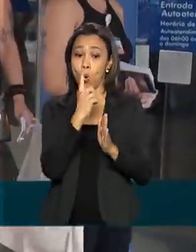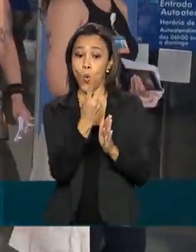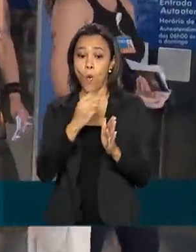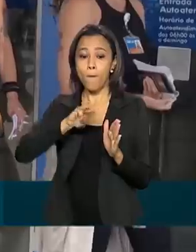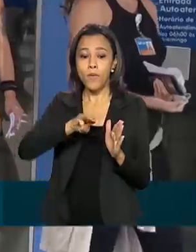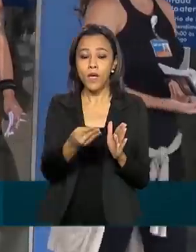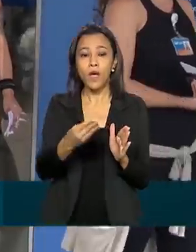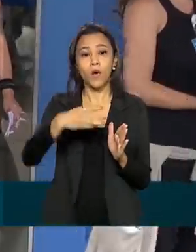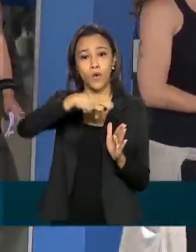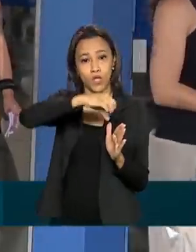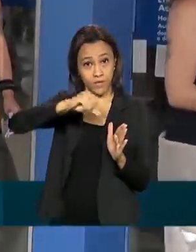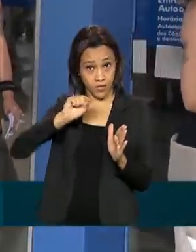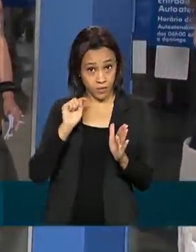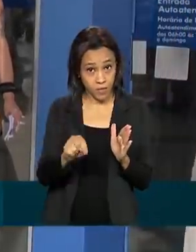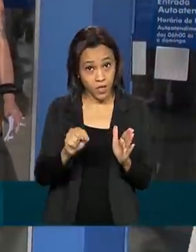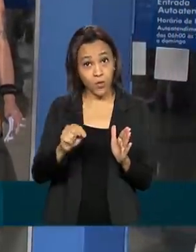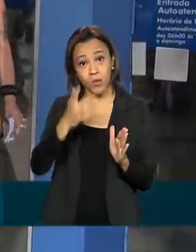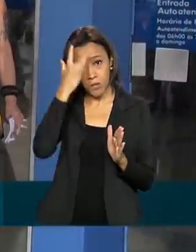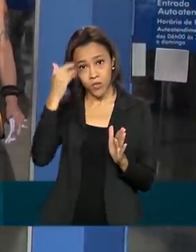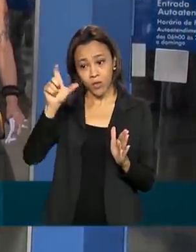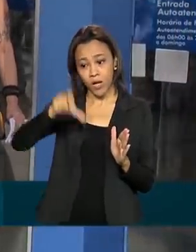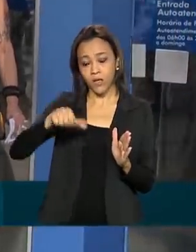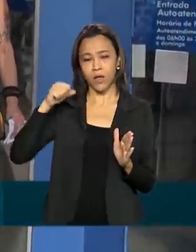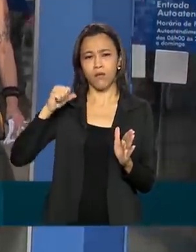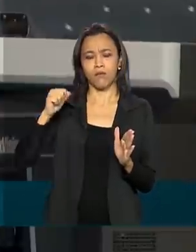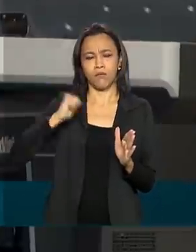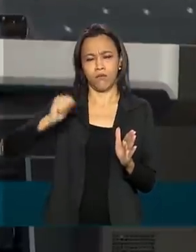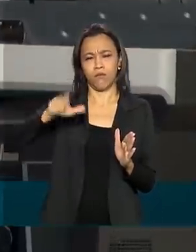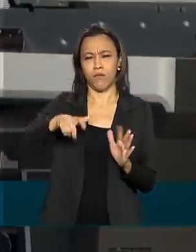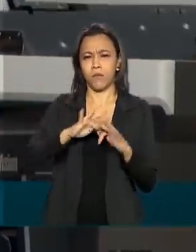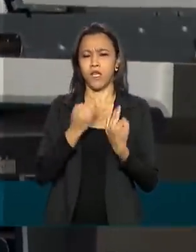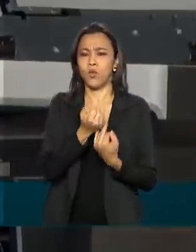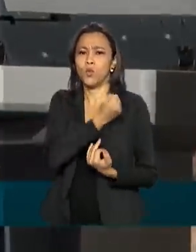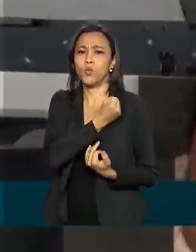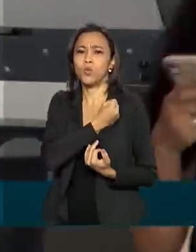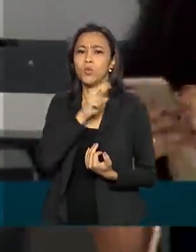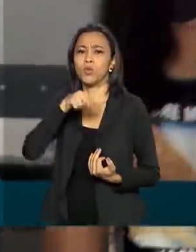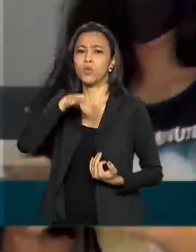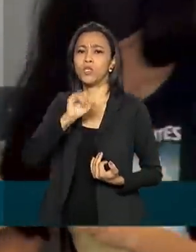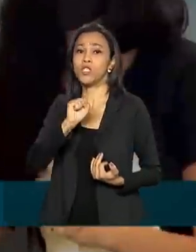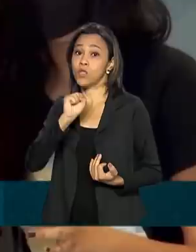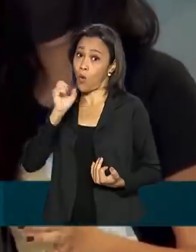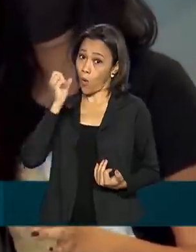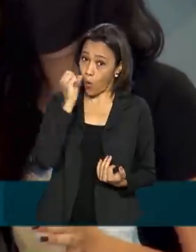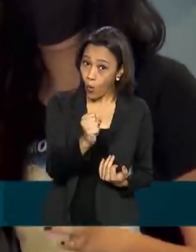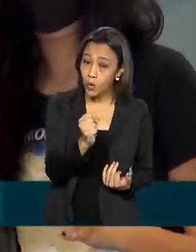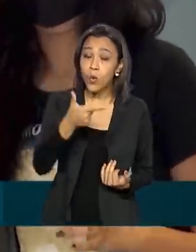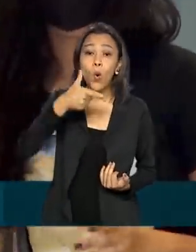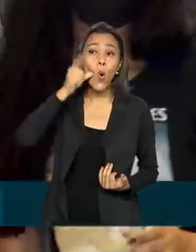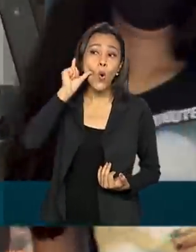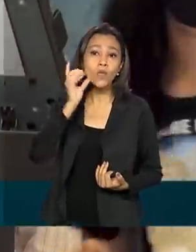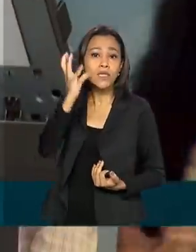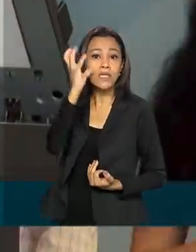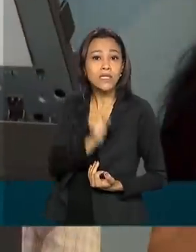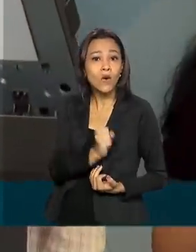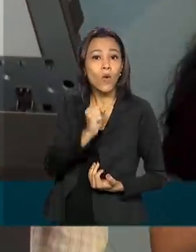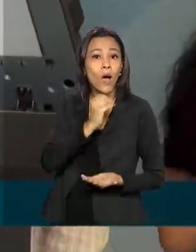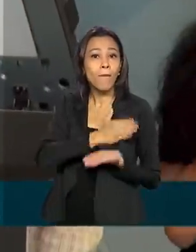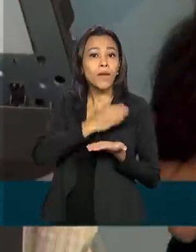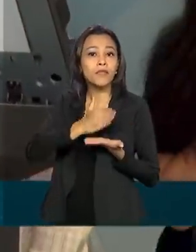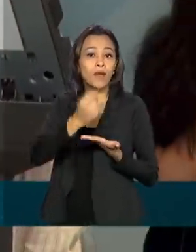mil beneficiários do Bolsa Família, com o NIS final 8, puderam sacar ontem a parcela 4 do benefício.